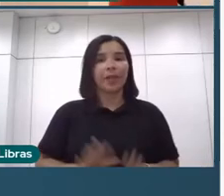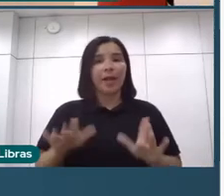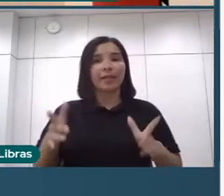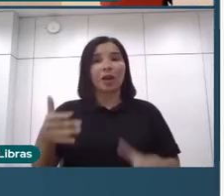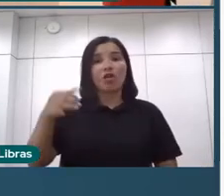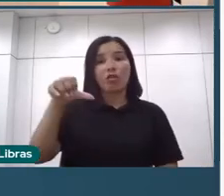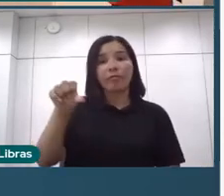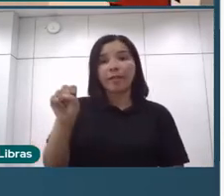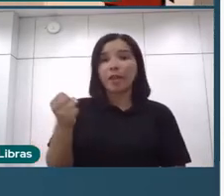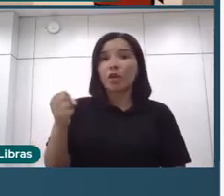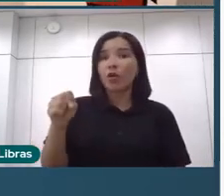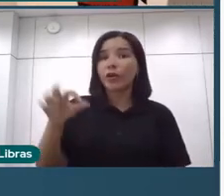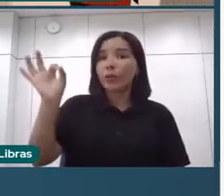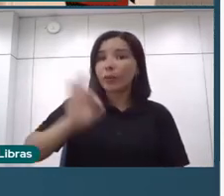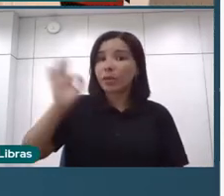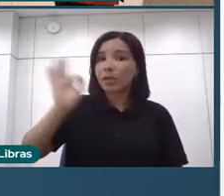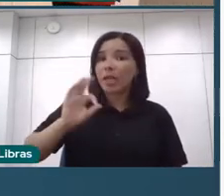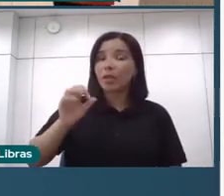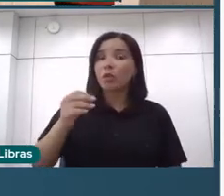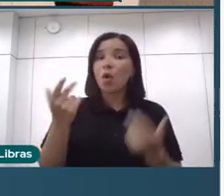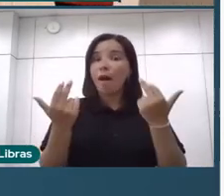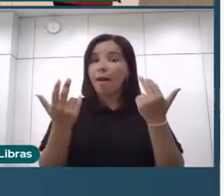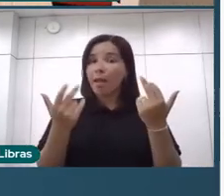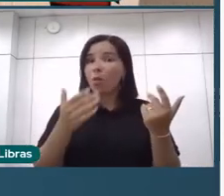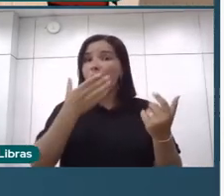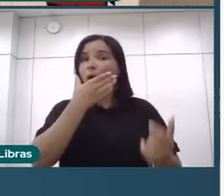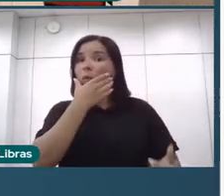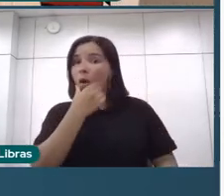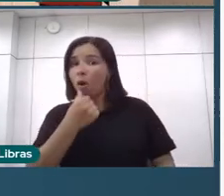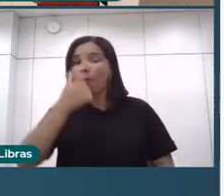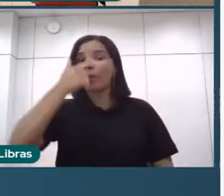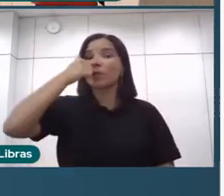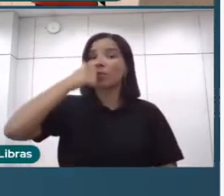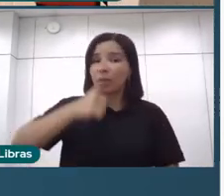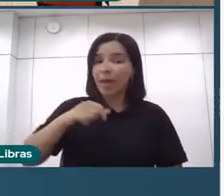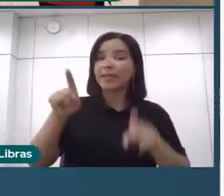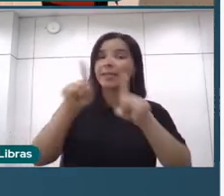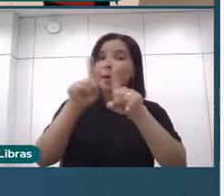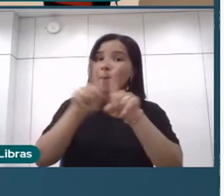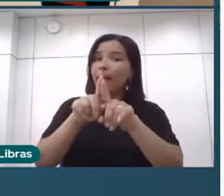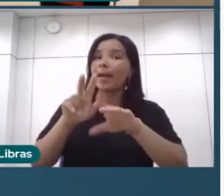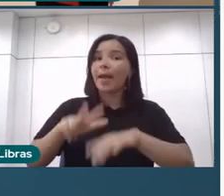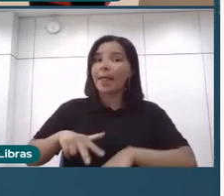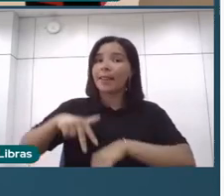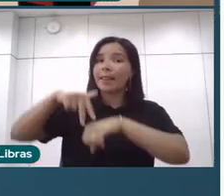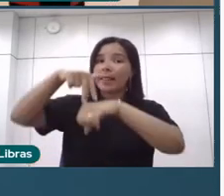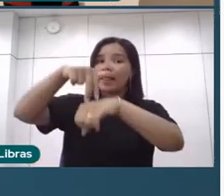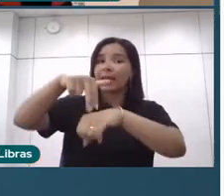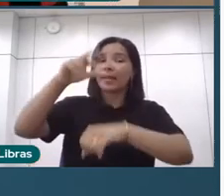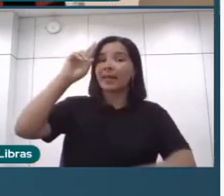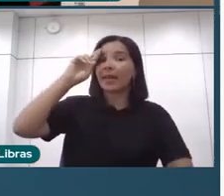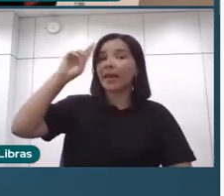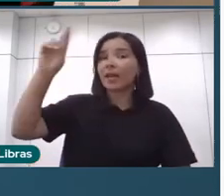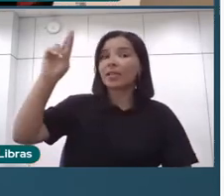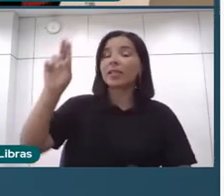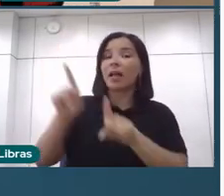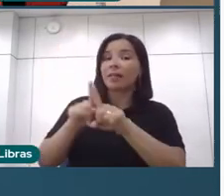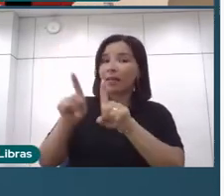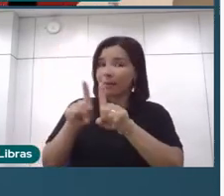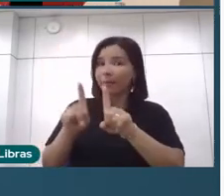% é igual, né? Para homens e mulheres. E na média de liderança, também um pouco mais... As mulheres com um pouco mais de formação,